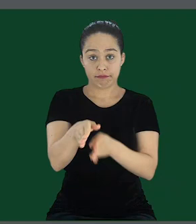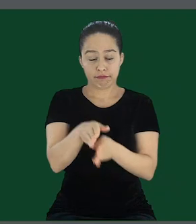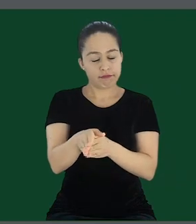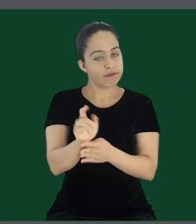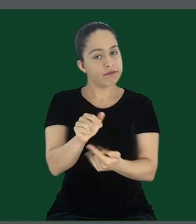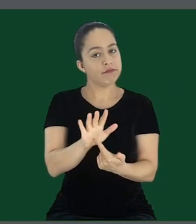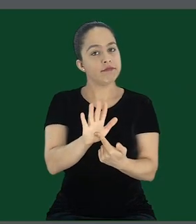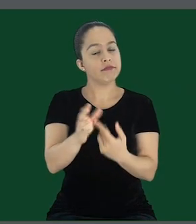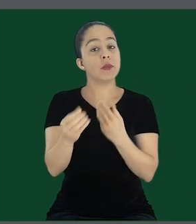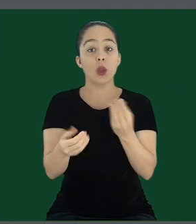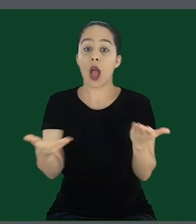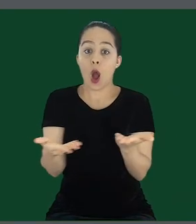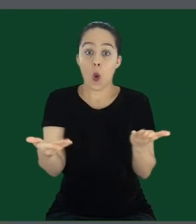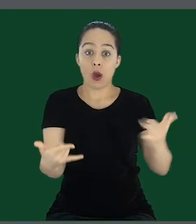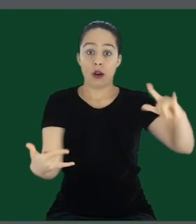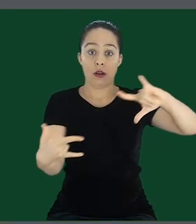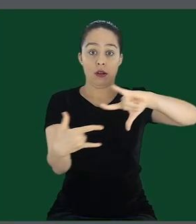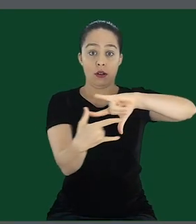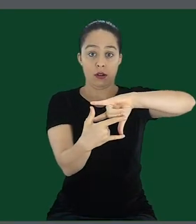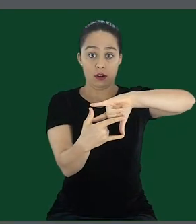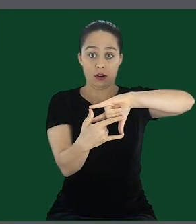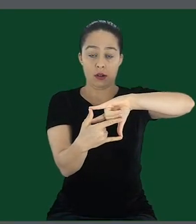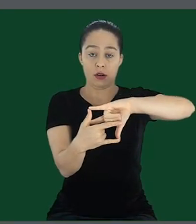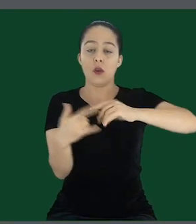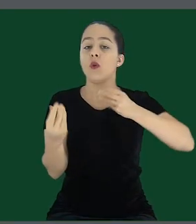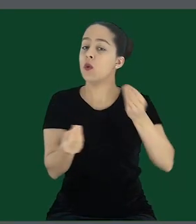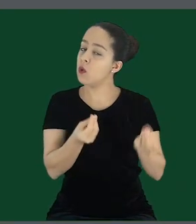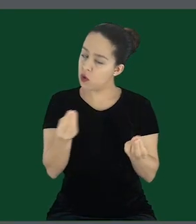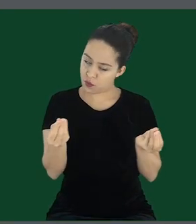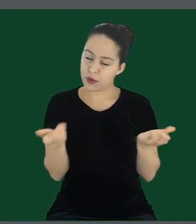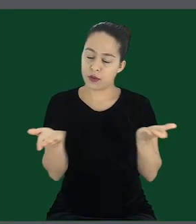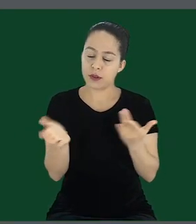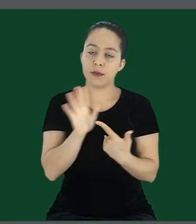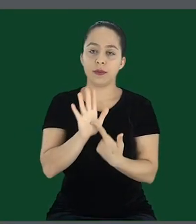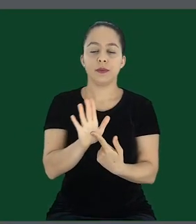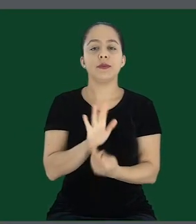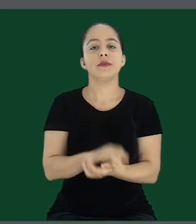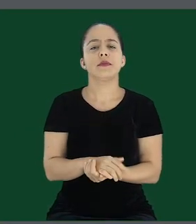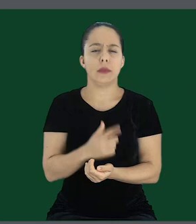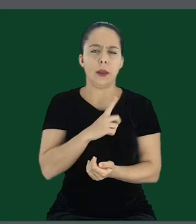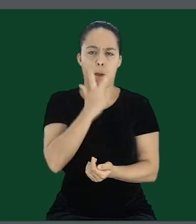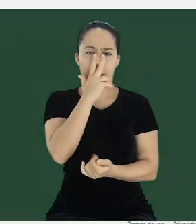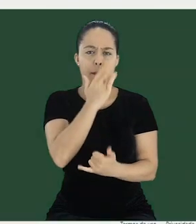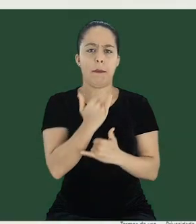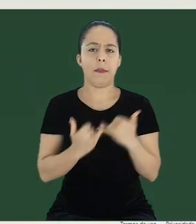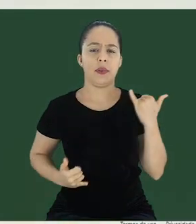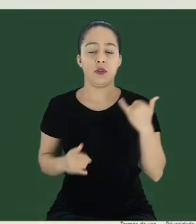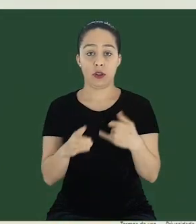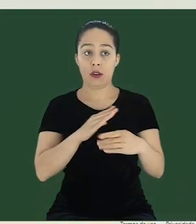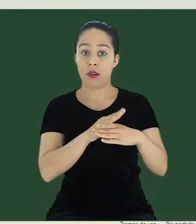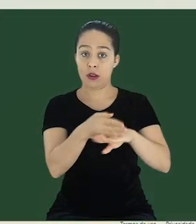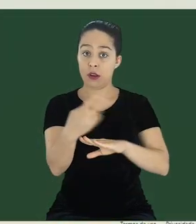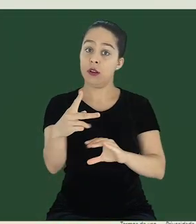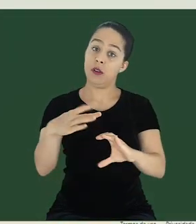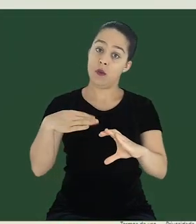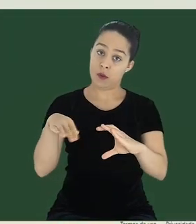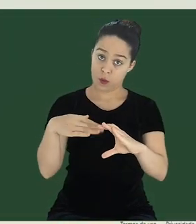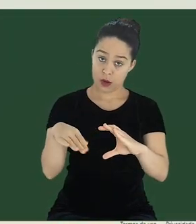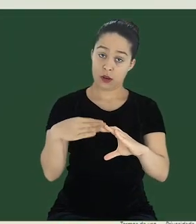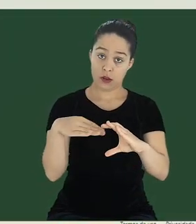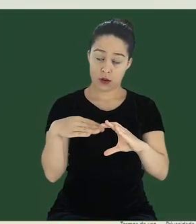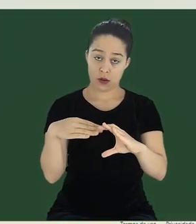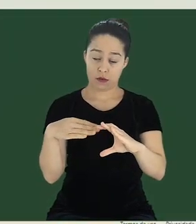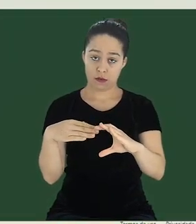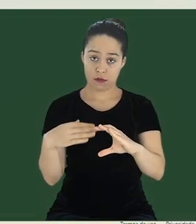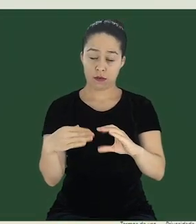Vou voltar aqui no tutorial e mostrar como é na Microsoft. É bem parecido. Você vai